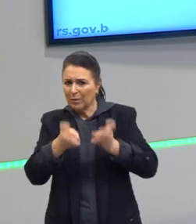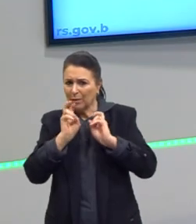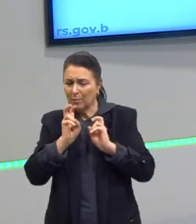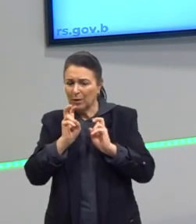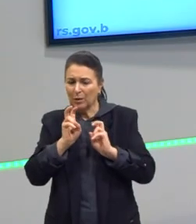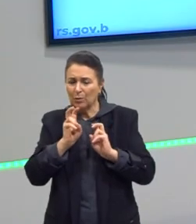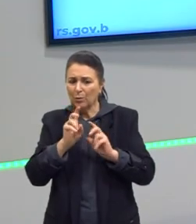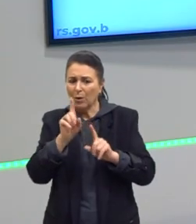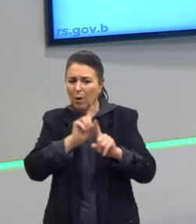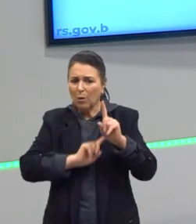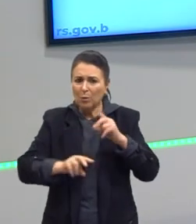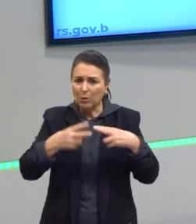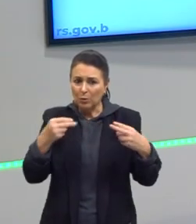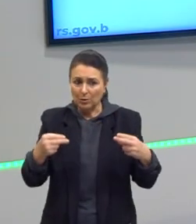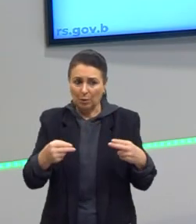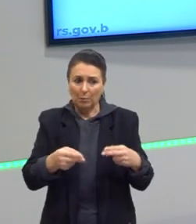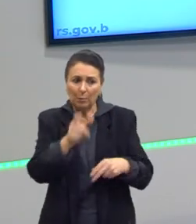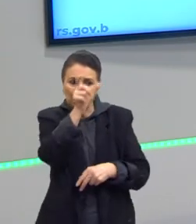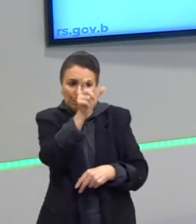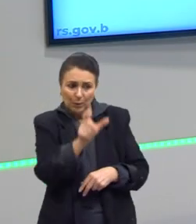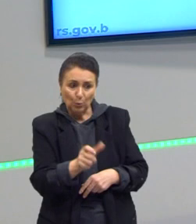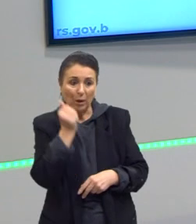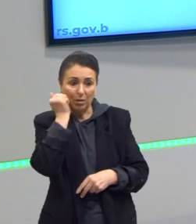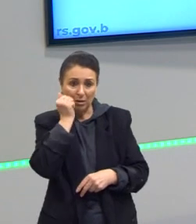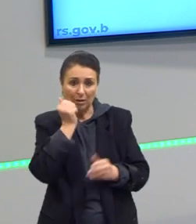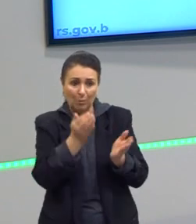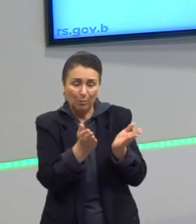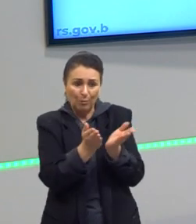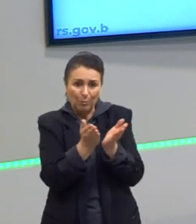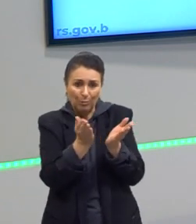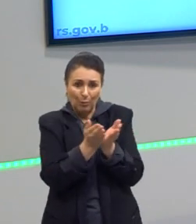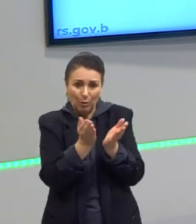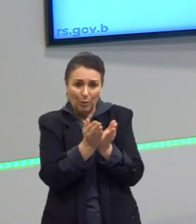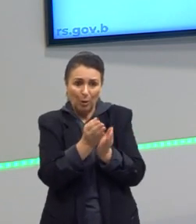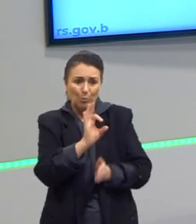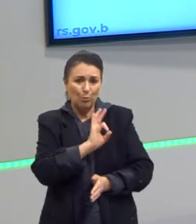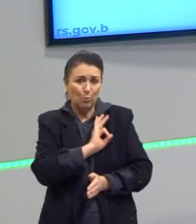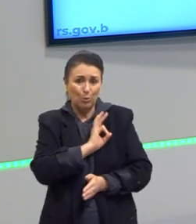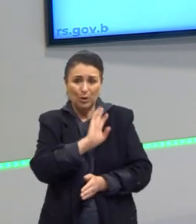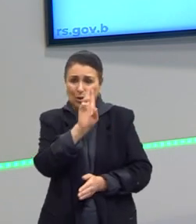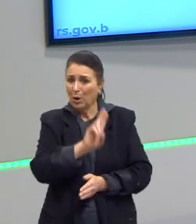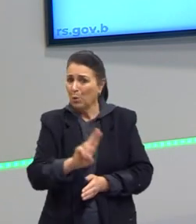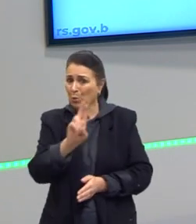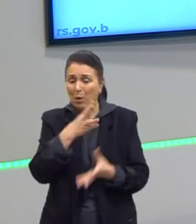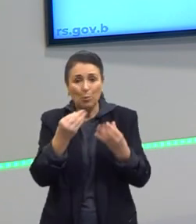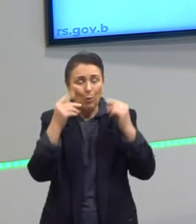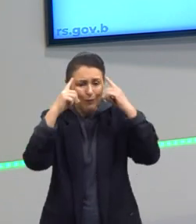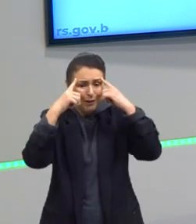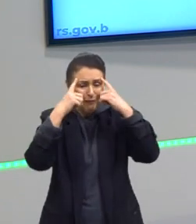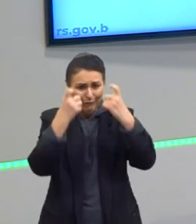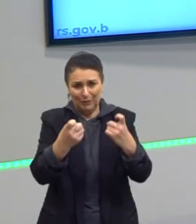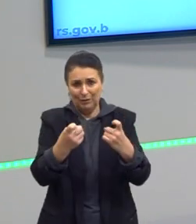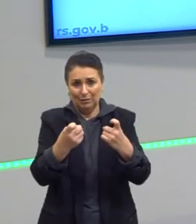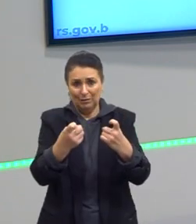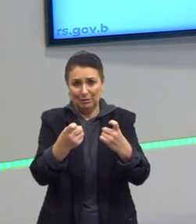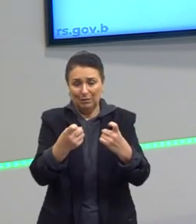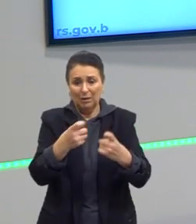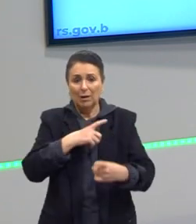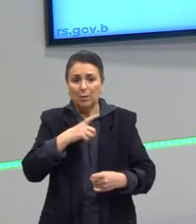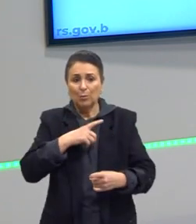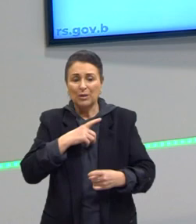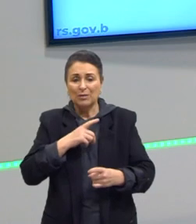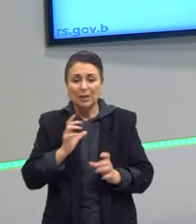sendo pobre e negro com excesso de violência. Por isso que o texto coloca aqui essa